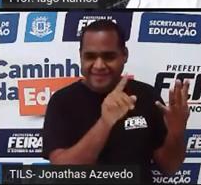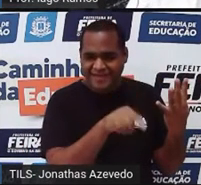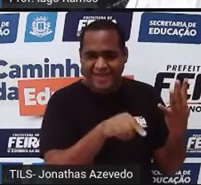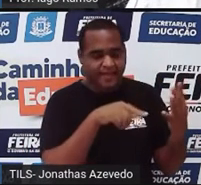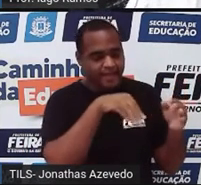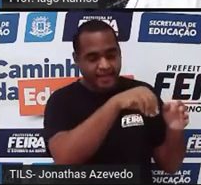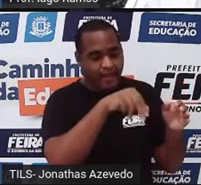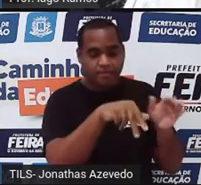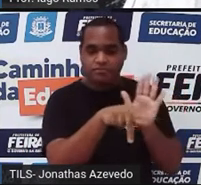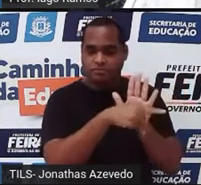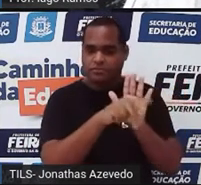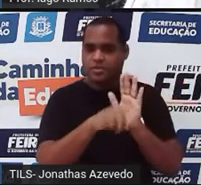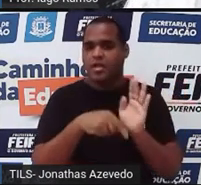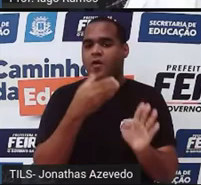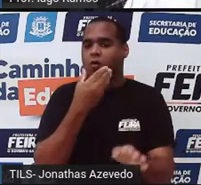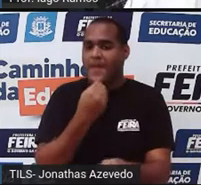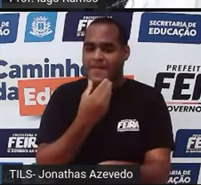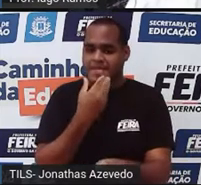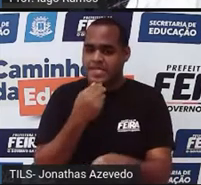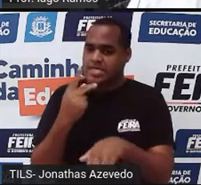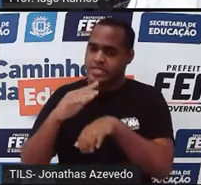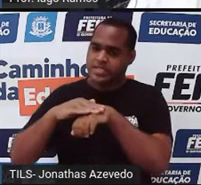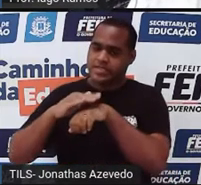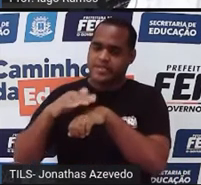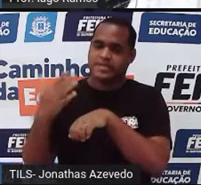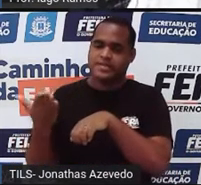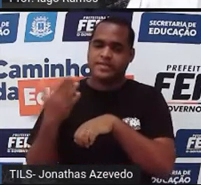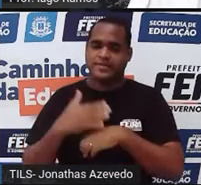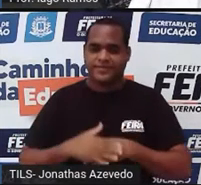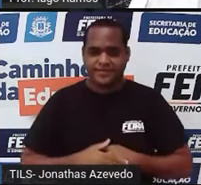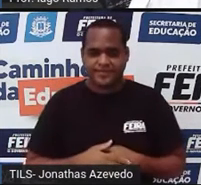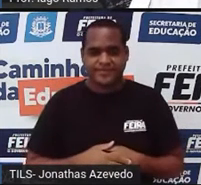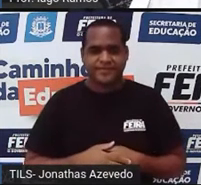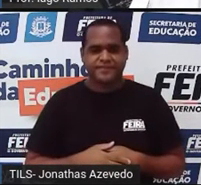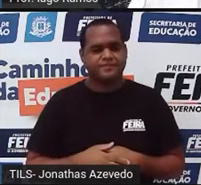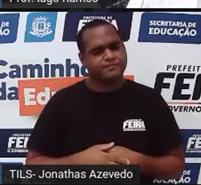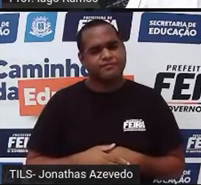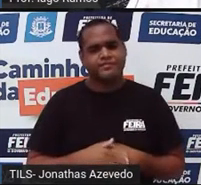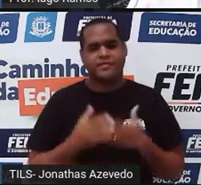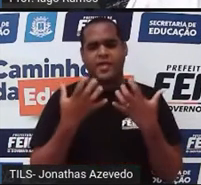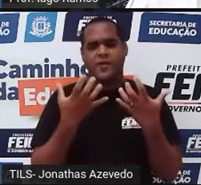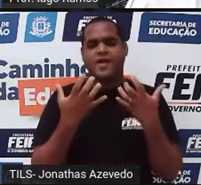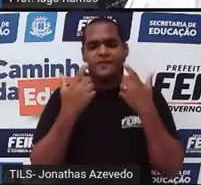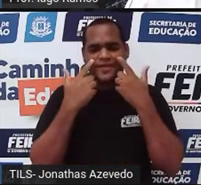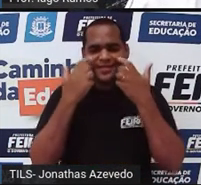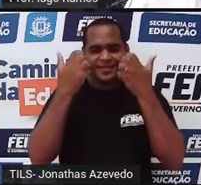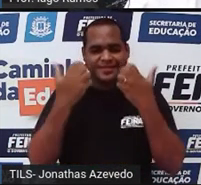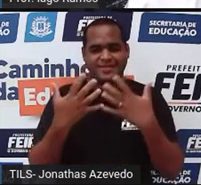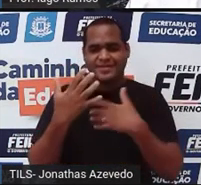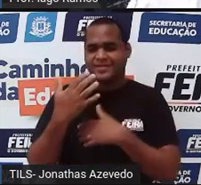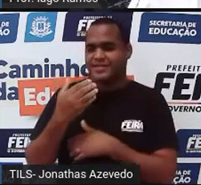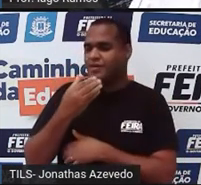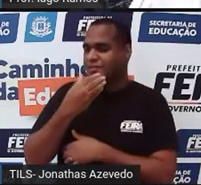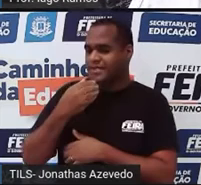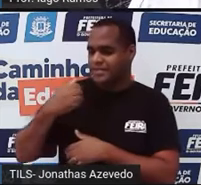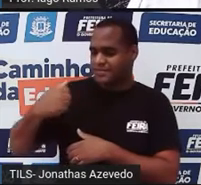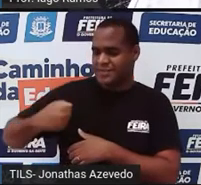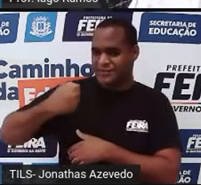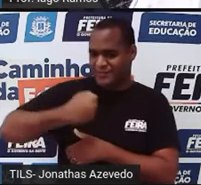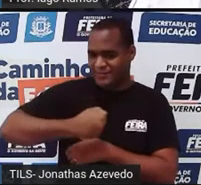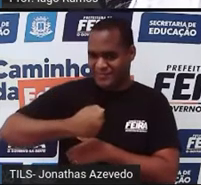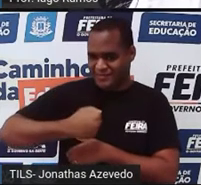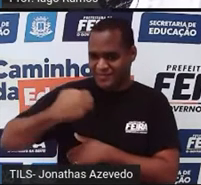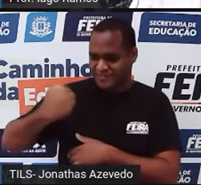propriedade que o homem fazia parte, tá bom? E aí eu queria que você se colocasse no lugar do pastor. Você é o pastor daquelas